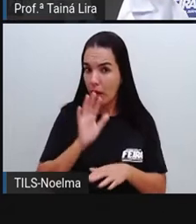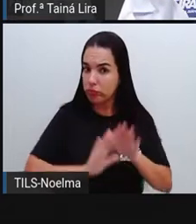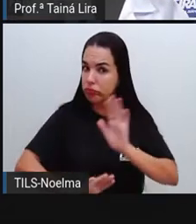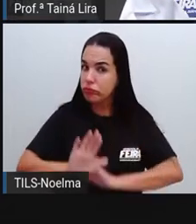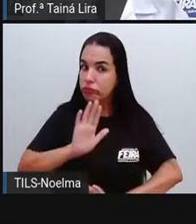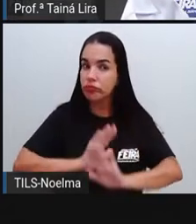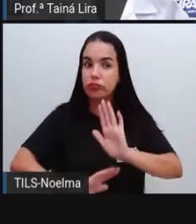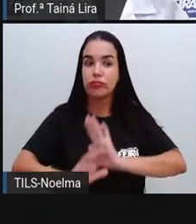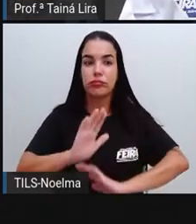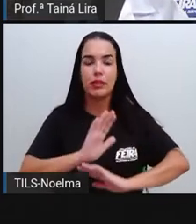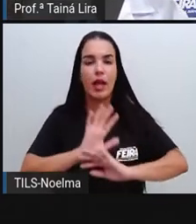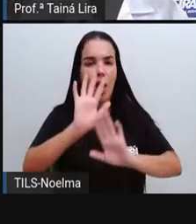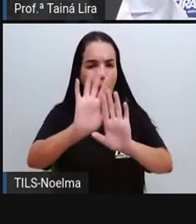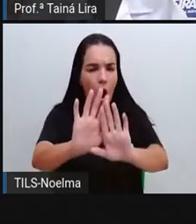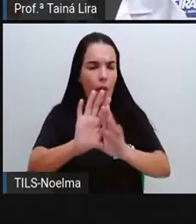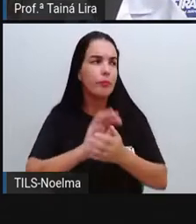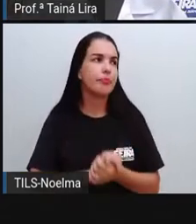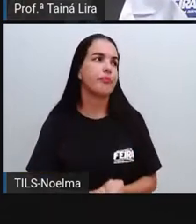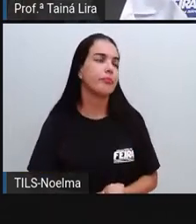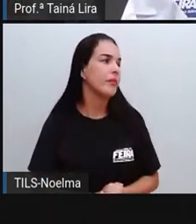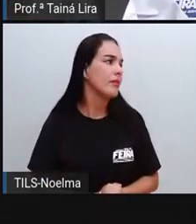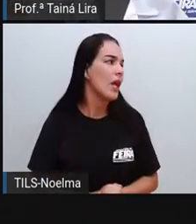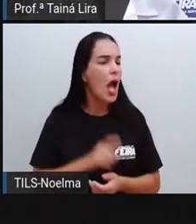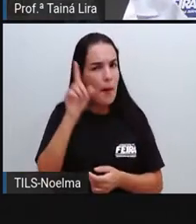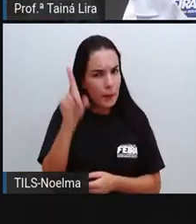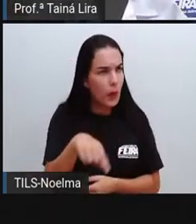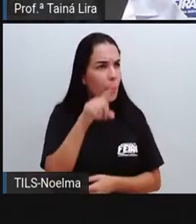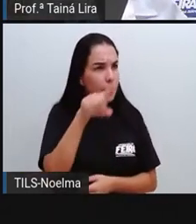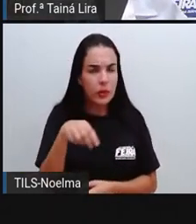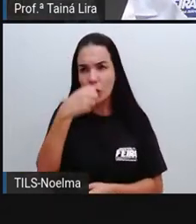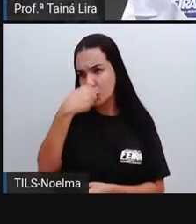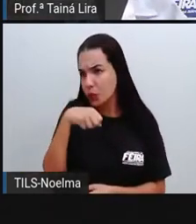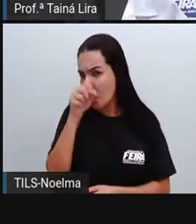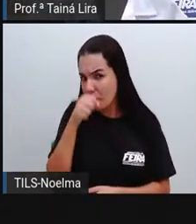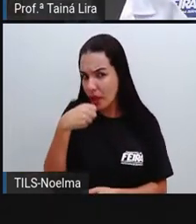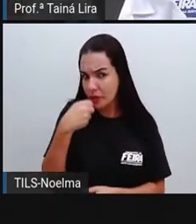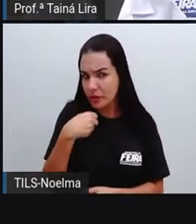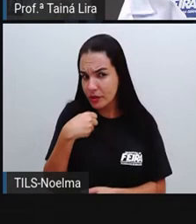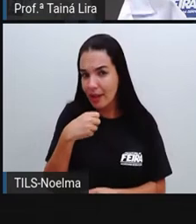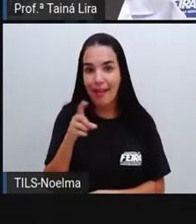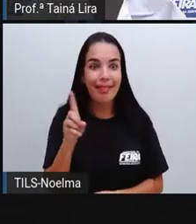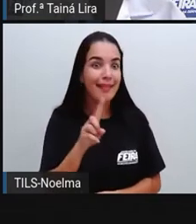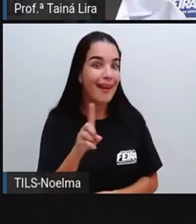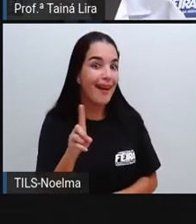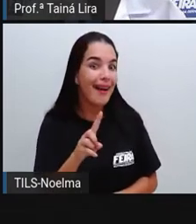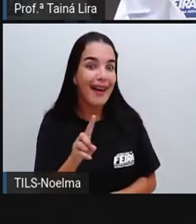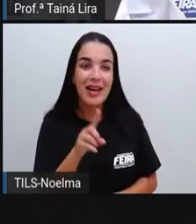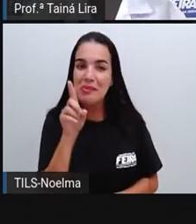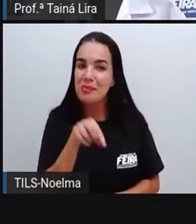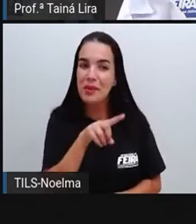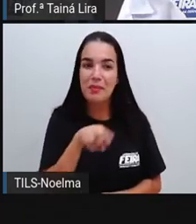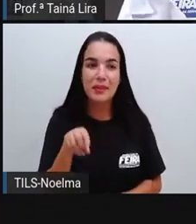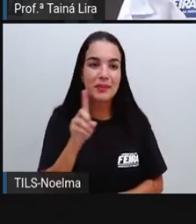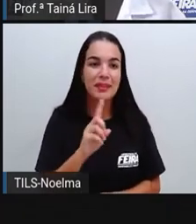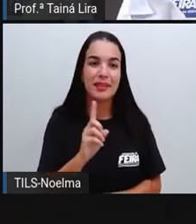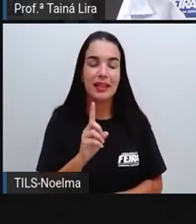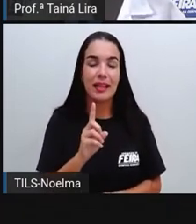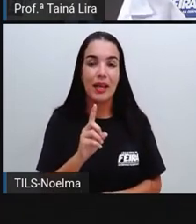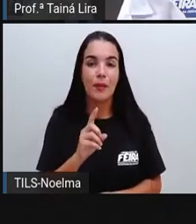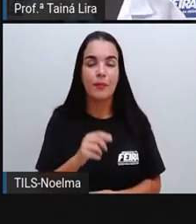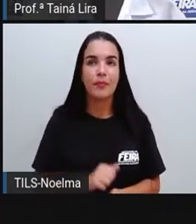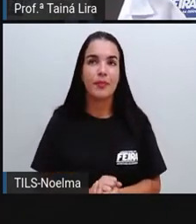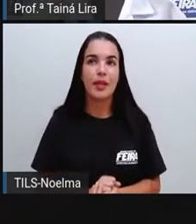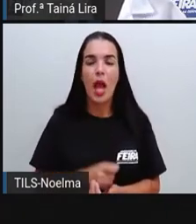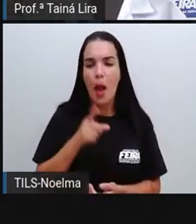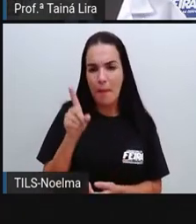É proibido a gente tomar sorvete? Não é proibido. É proibido a gente comer